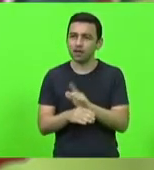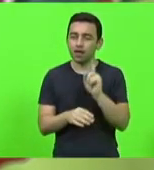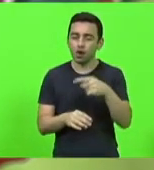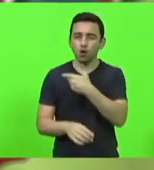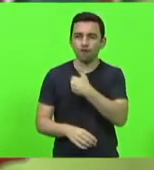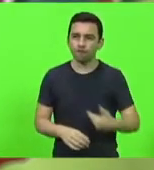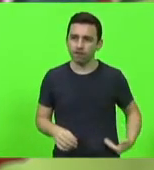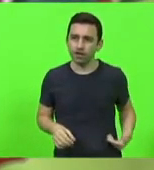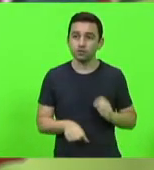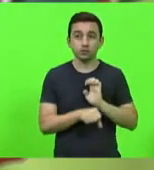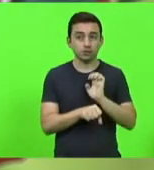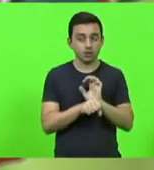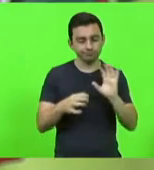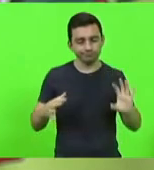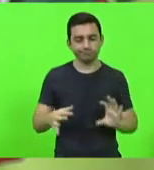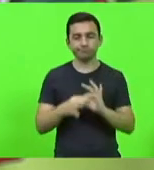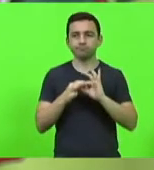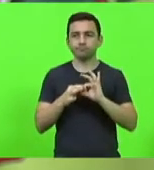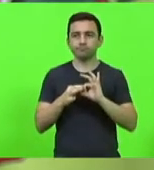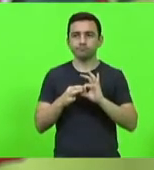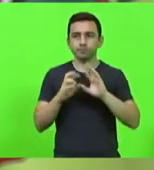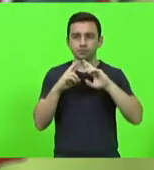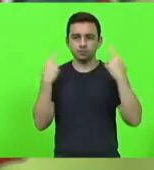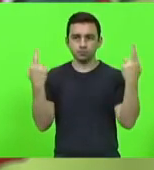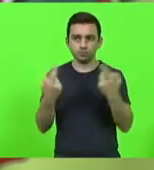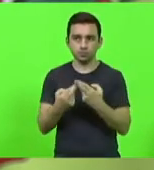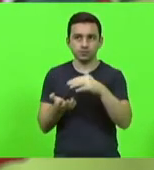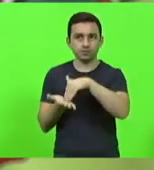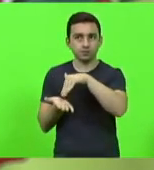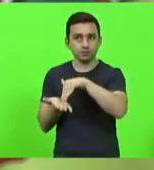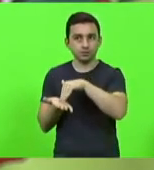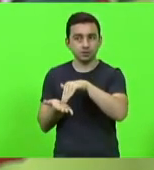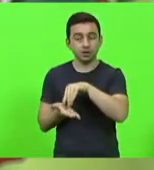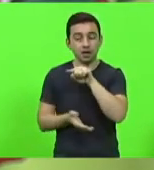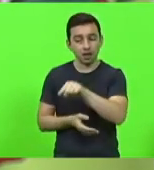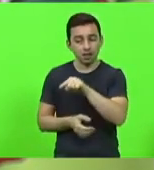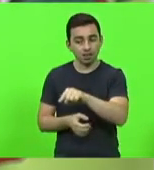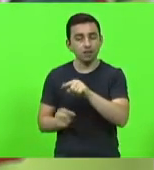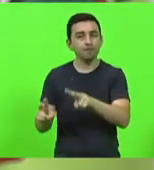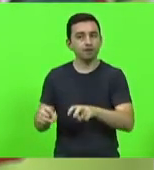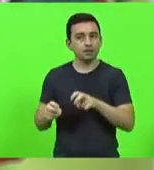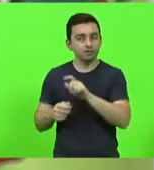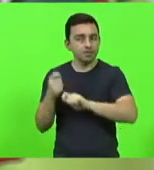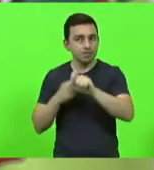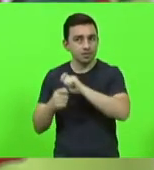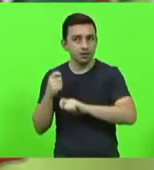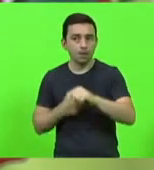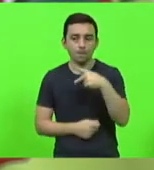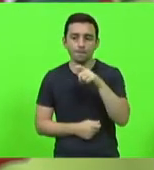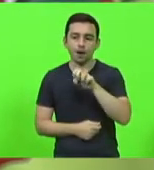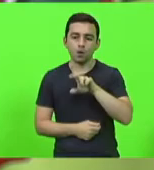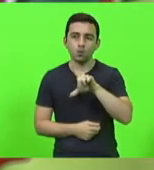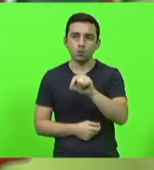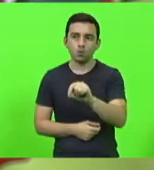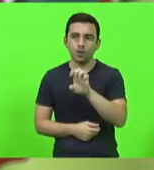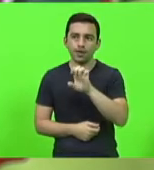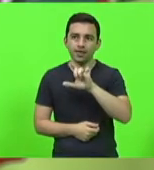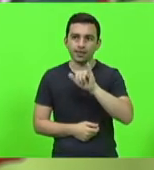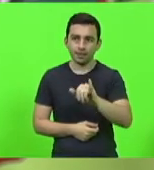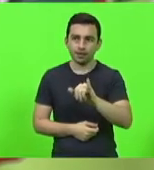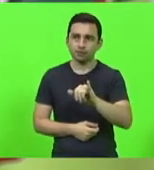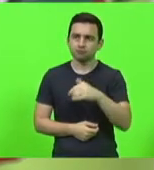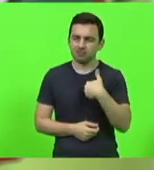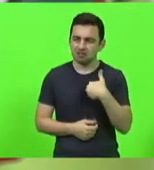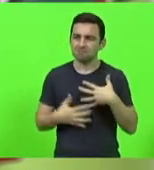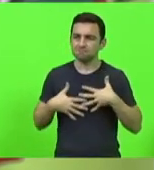Estado, que reúne o esforço da Secretaria de Fazenda, na pessoa do Paulo Eli, eu presto aqui, rendo as